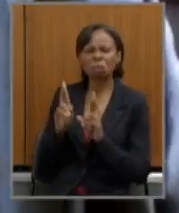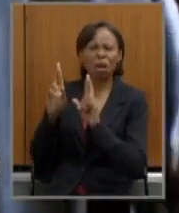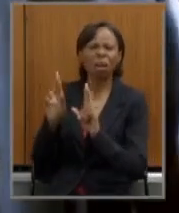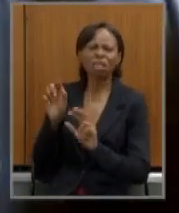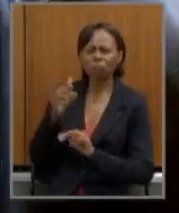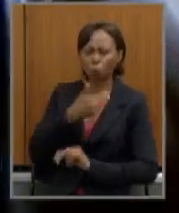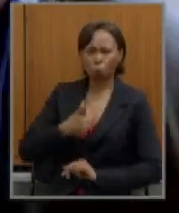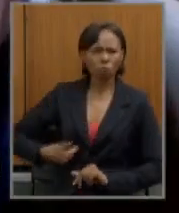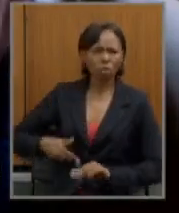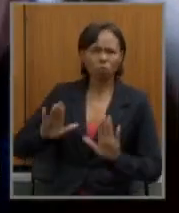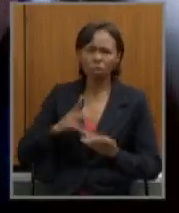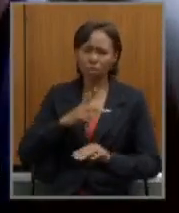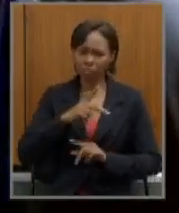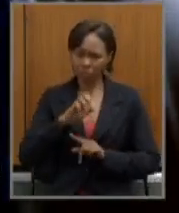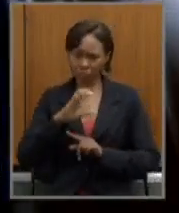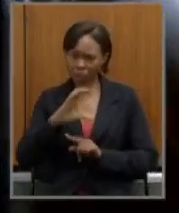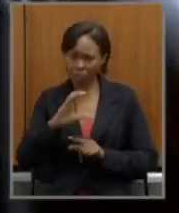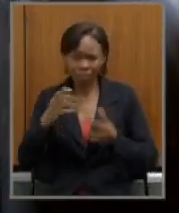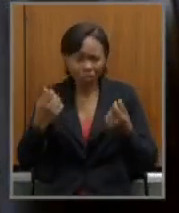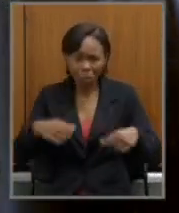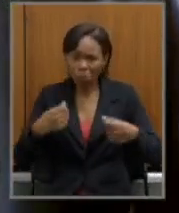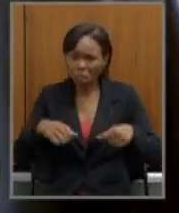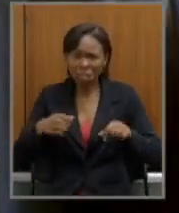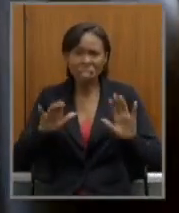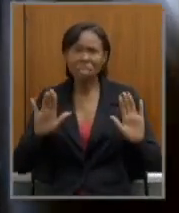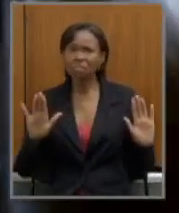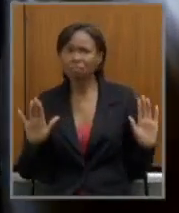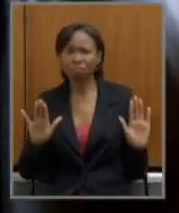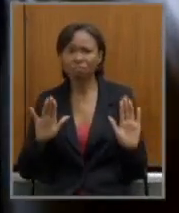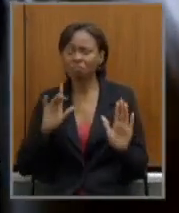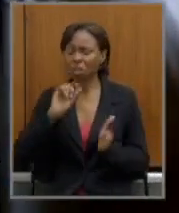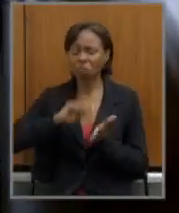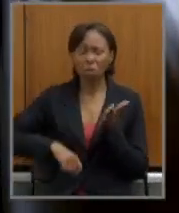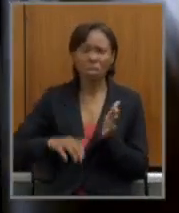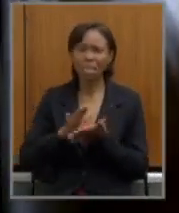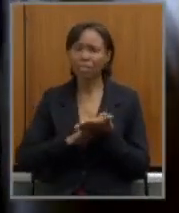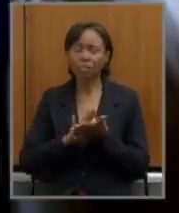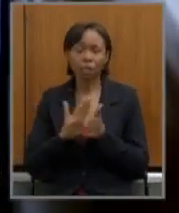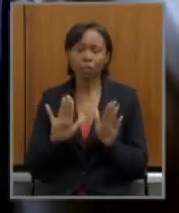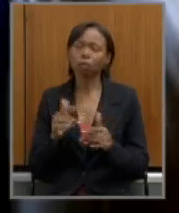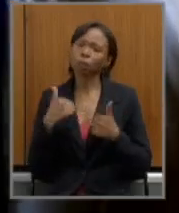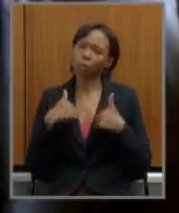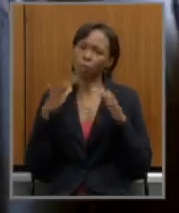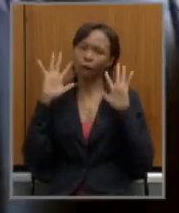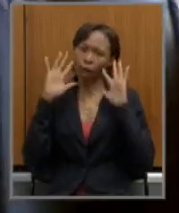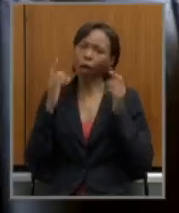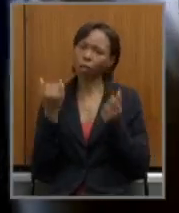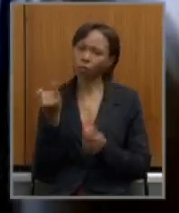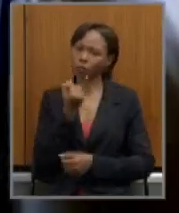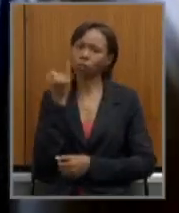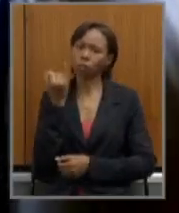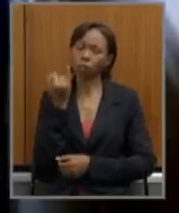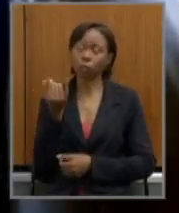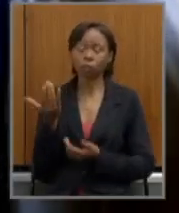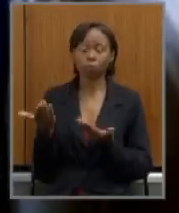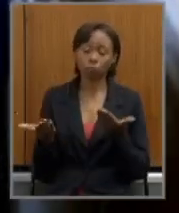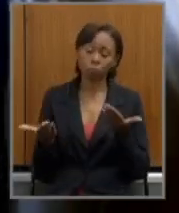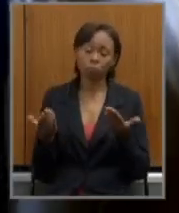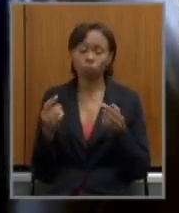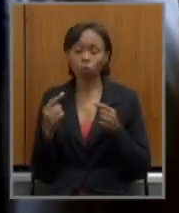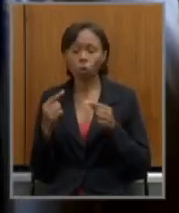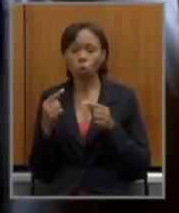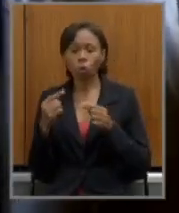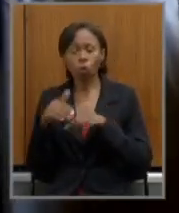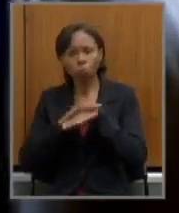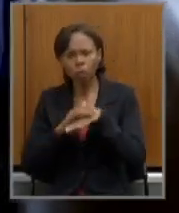não depende nem de sanção então mas eu acho importante que haja diálogo com todo mundo com o governo também não